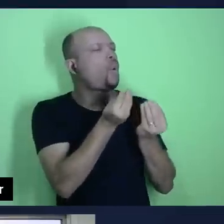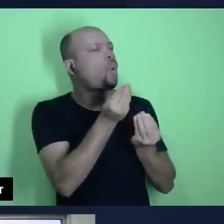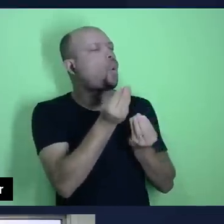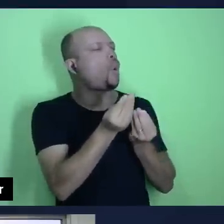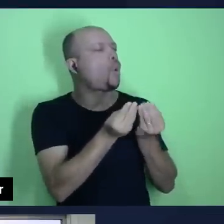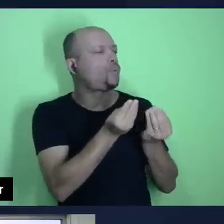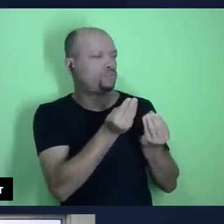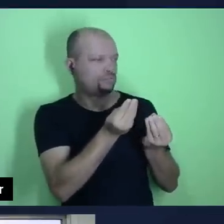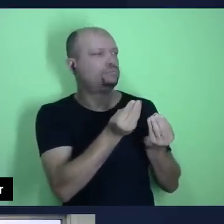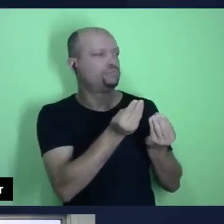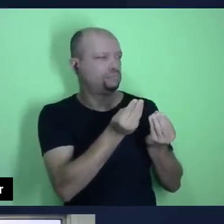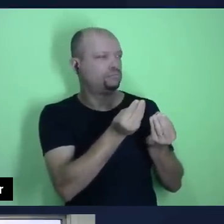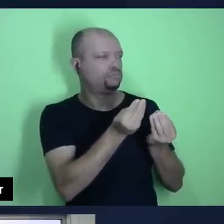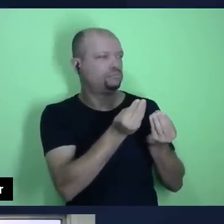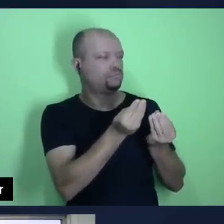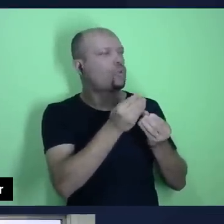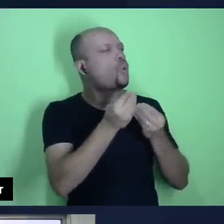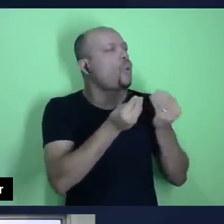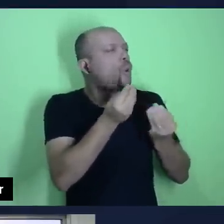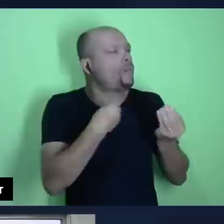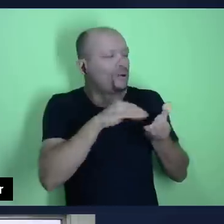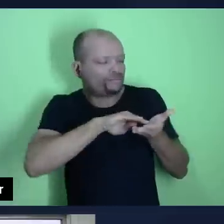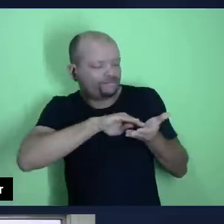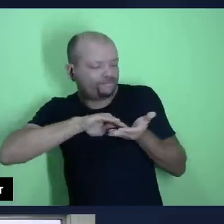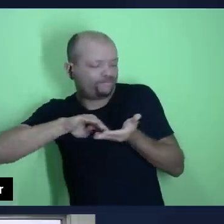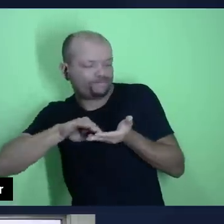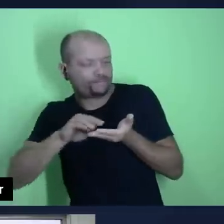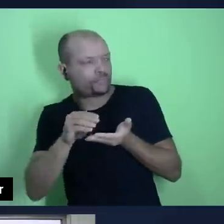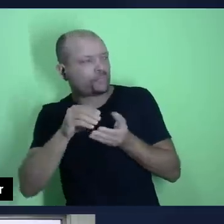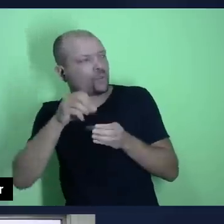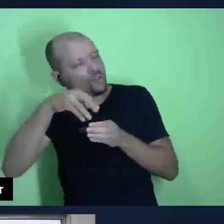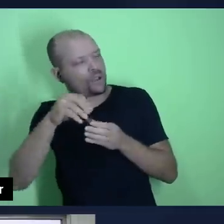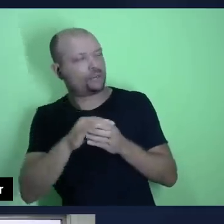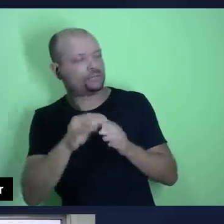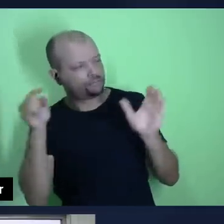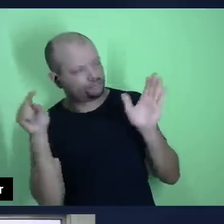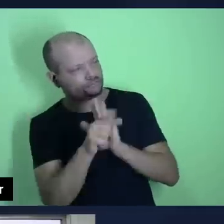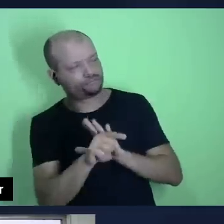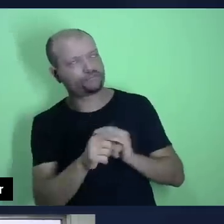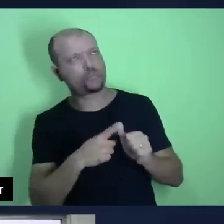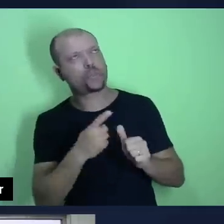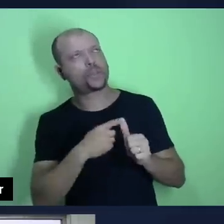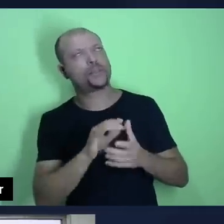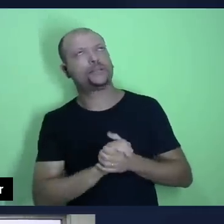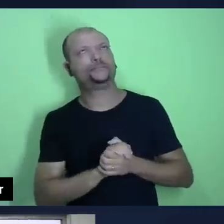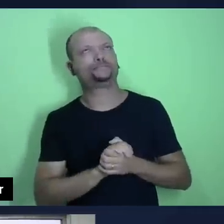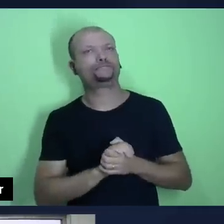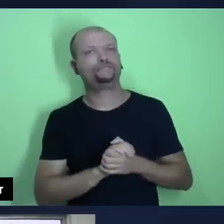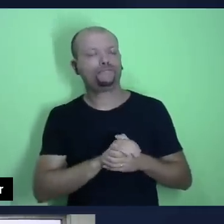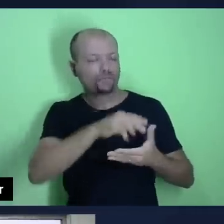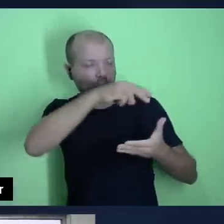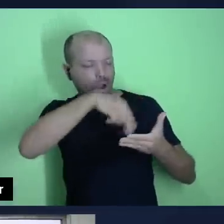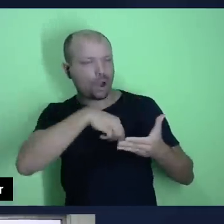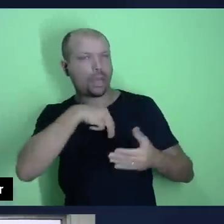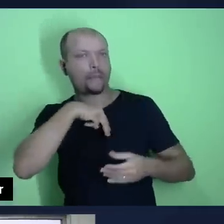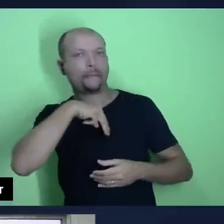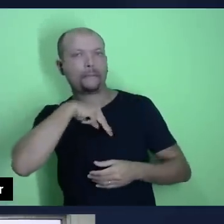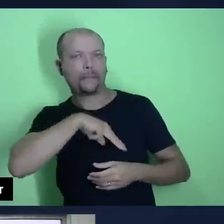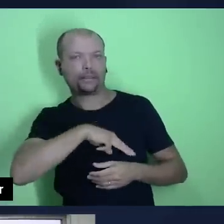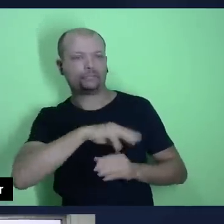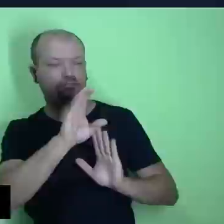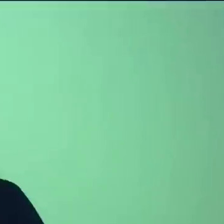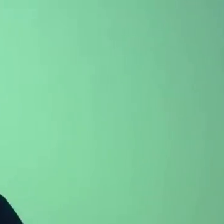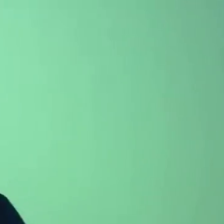ser separada. Eu quero começar perguntando pra você, a partir da leitura de Mateus, capítulo seis,